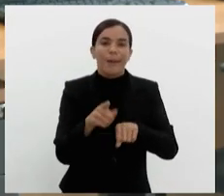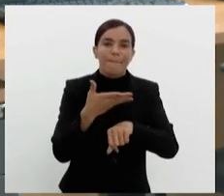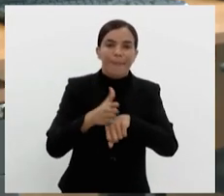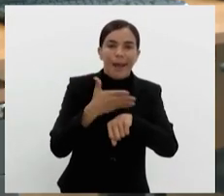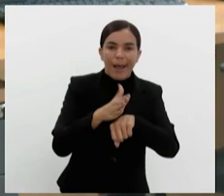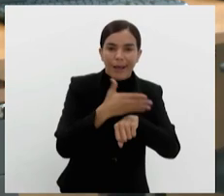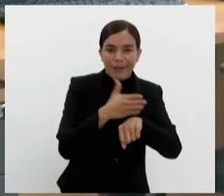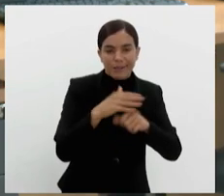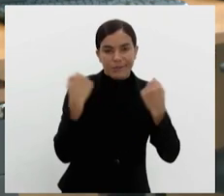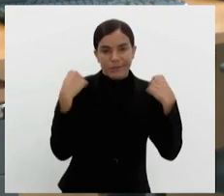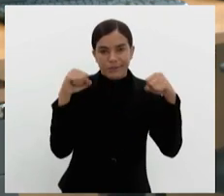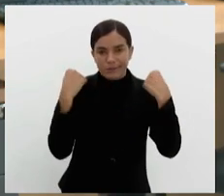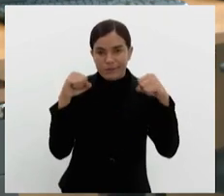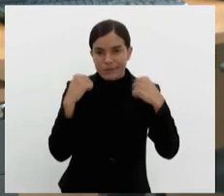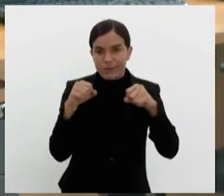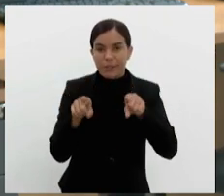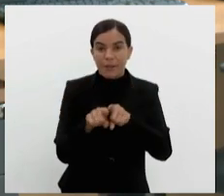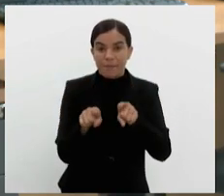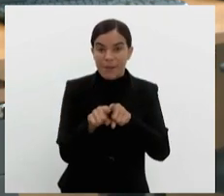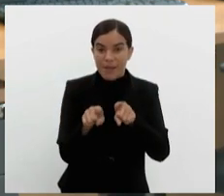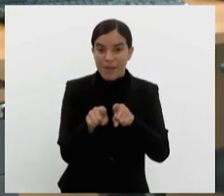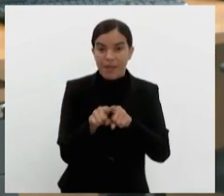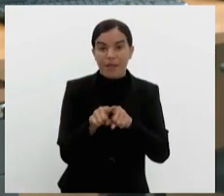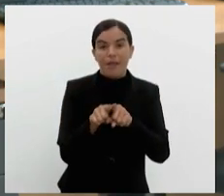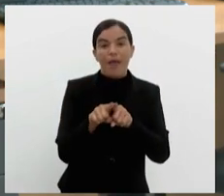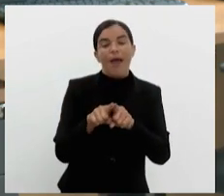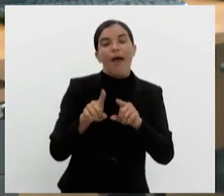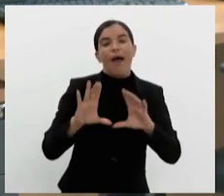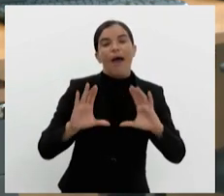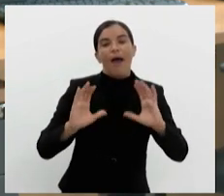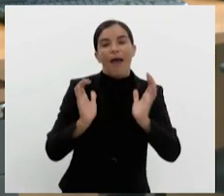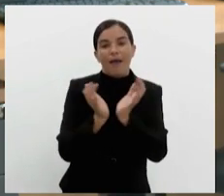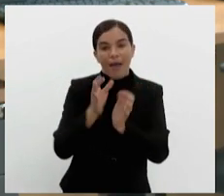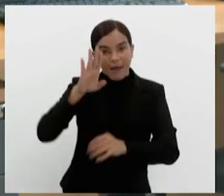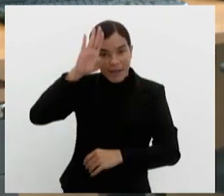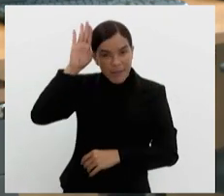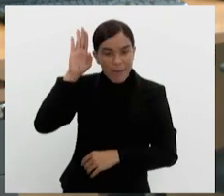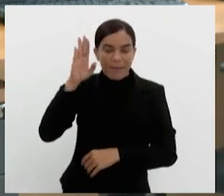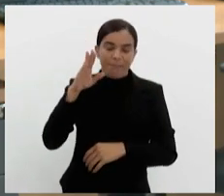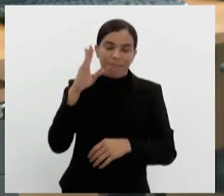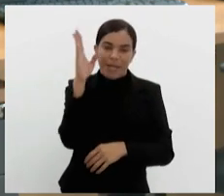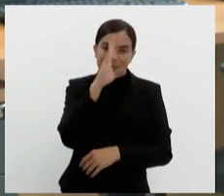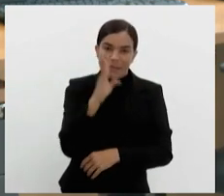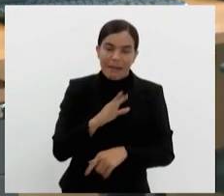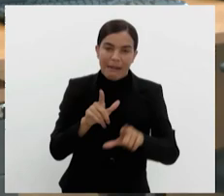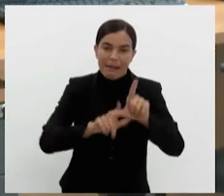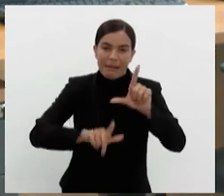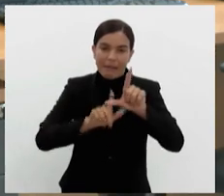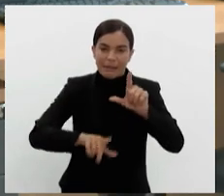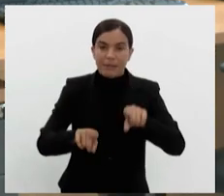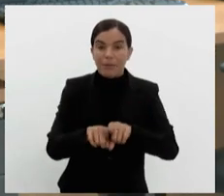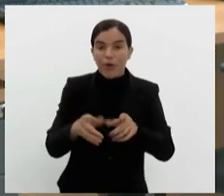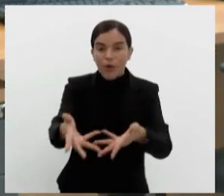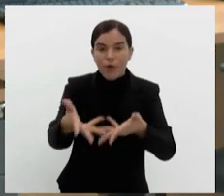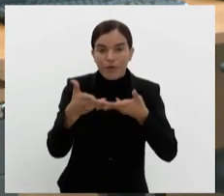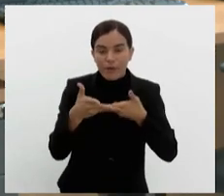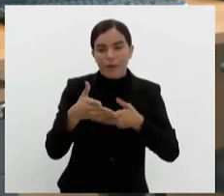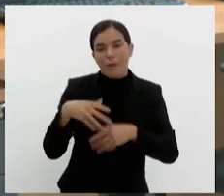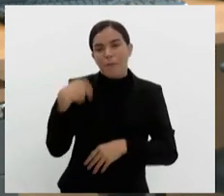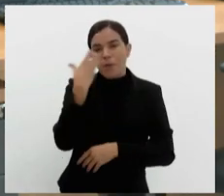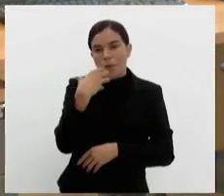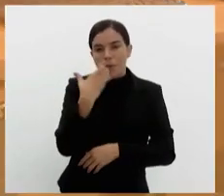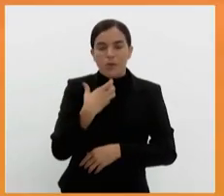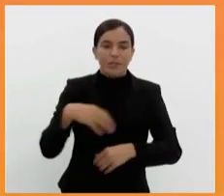esportes, a abertura do ano acadêmico da Academia Brasileira de Letras, doação de sangue e um convite especial com muita música